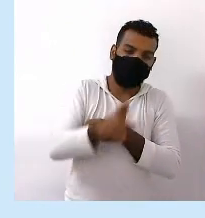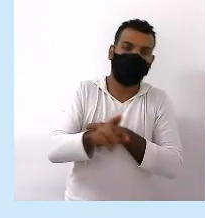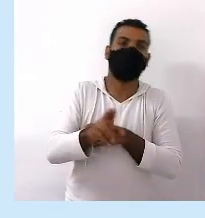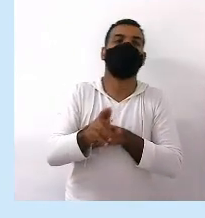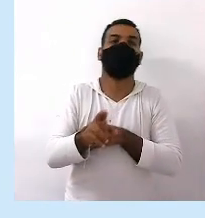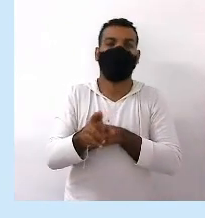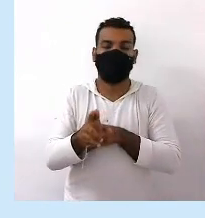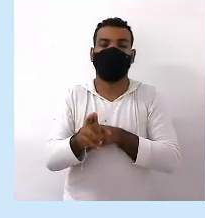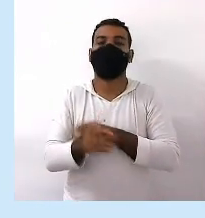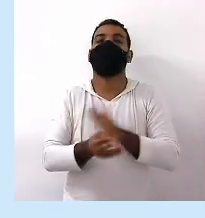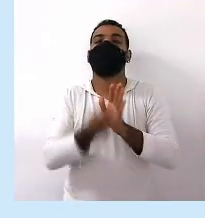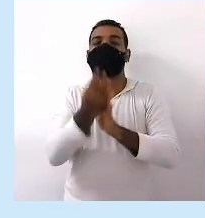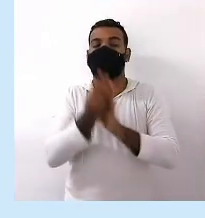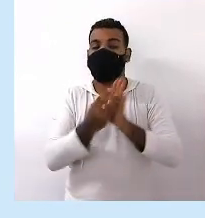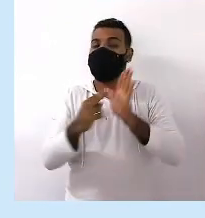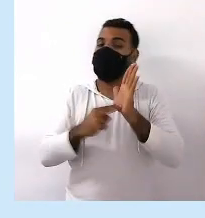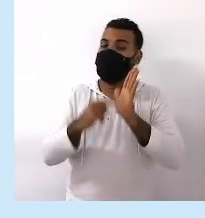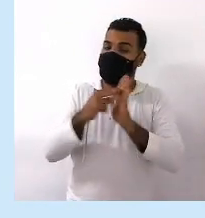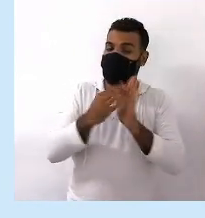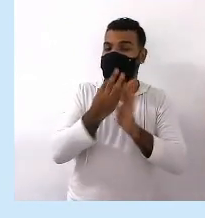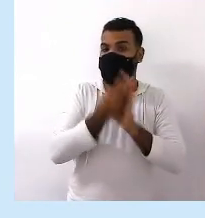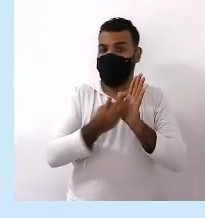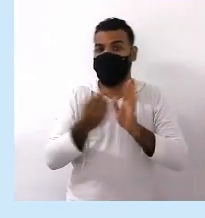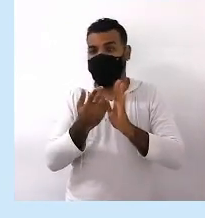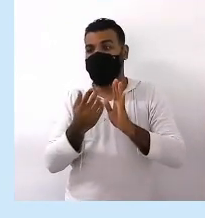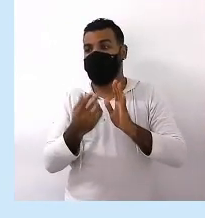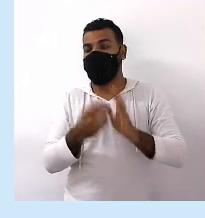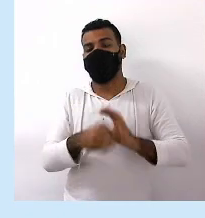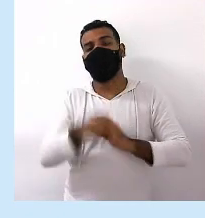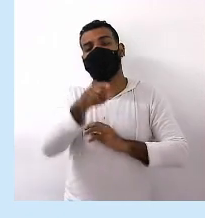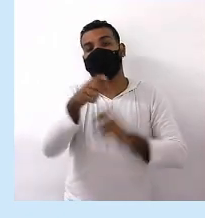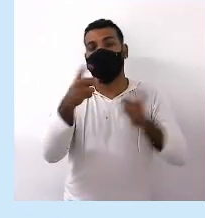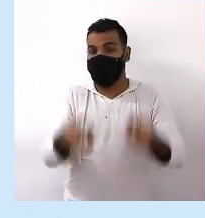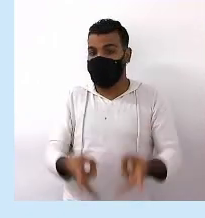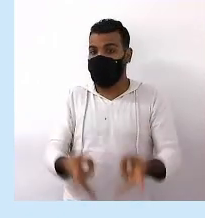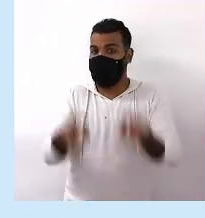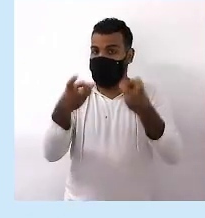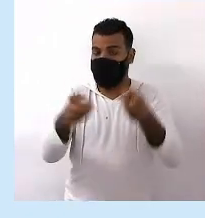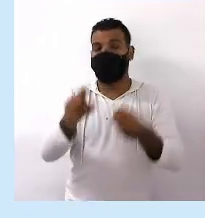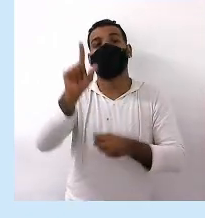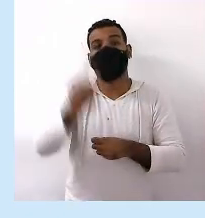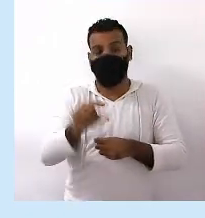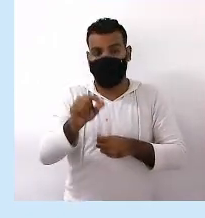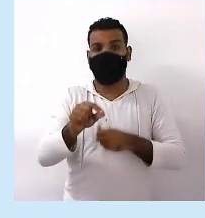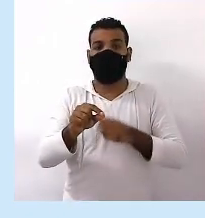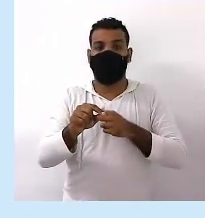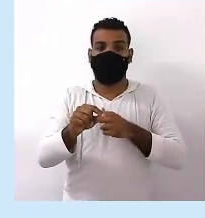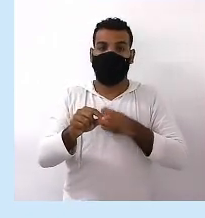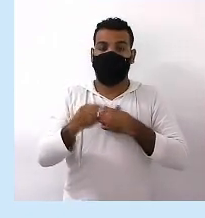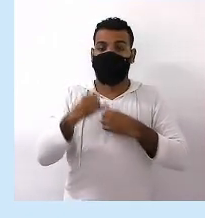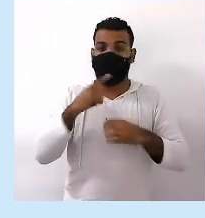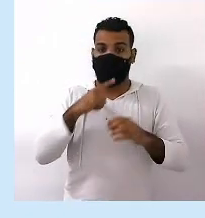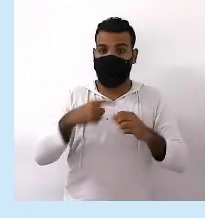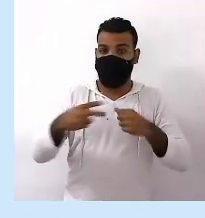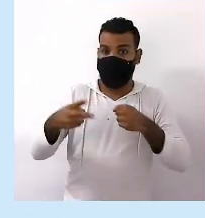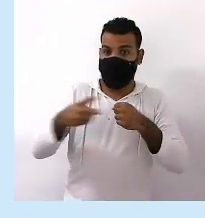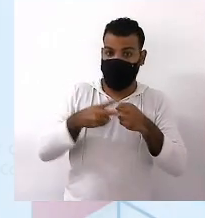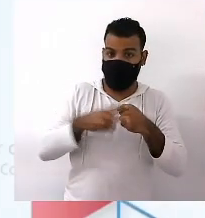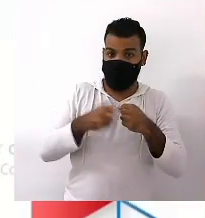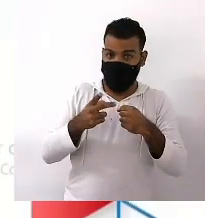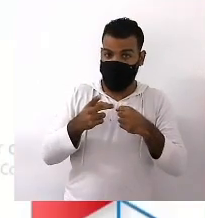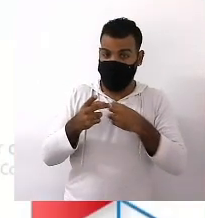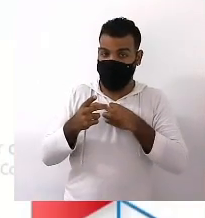texto normativo Ou texto legal Você vai perceber Que existe O uso de verbos No imperativo